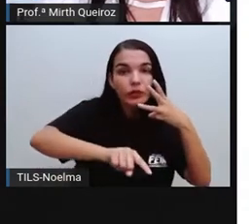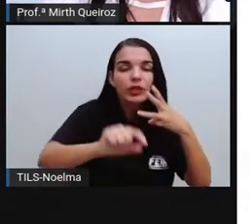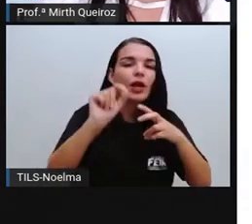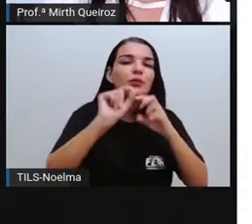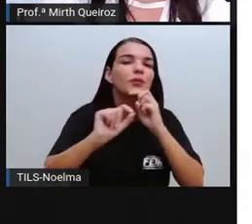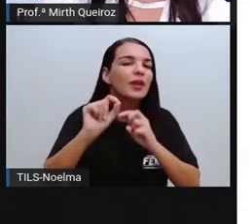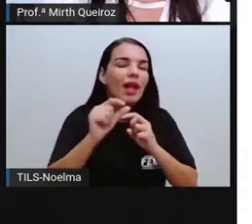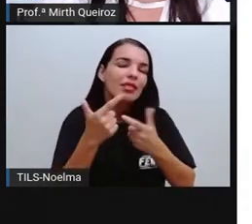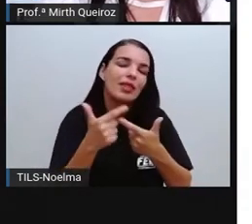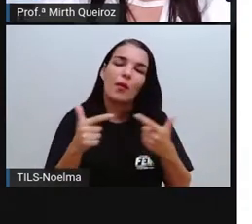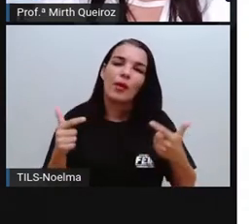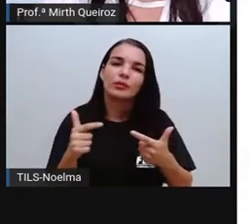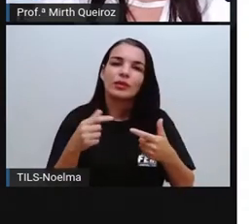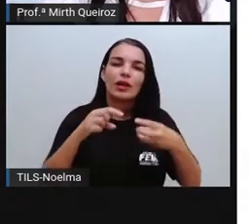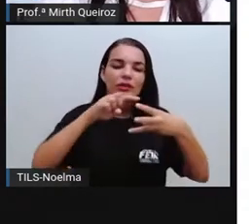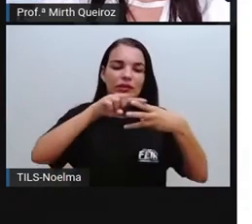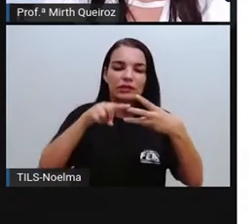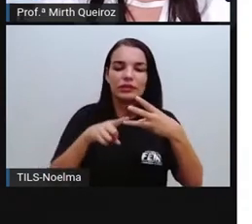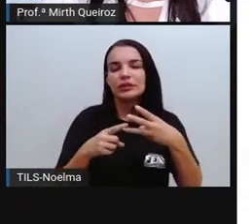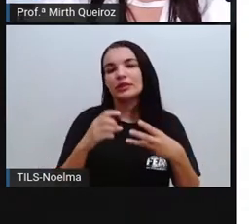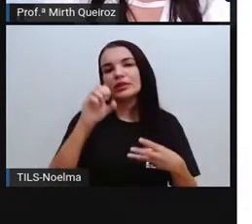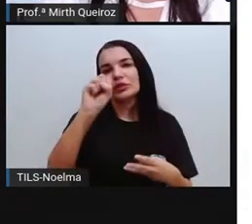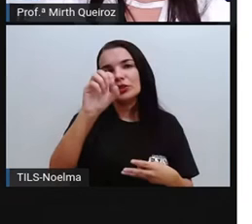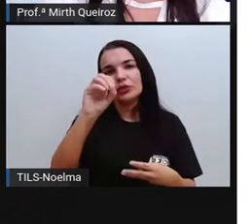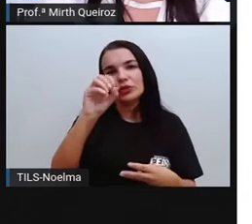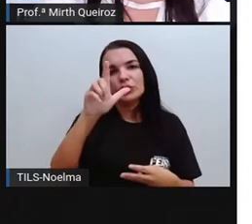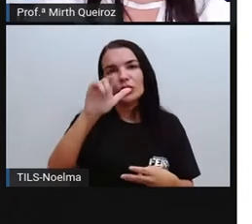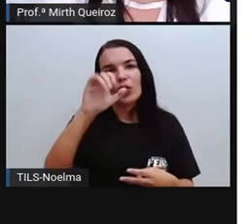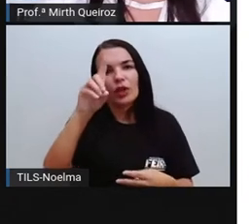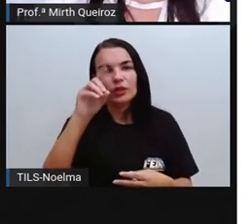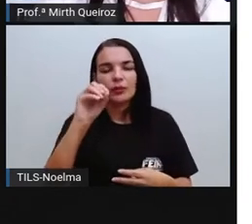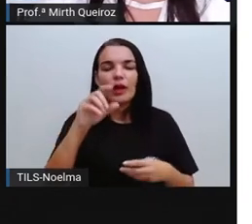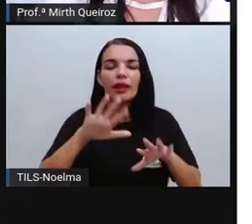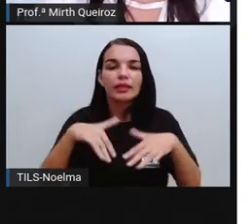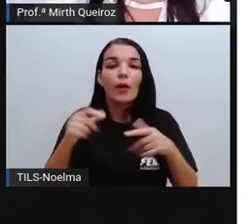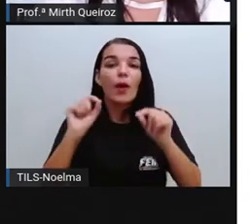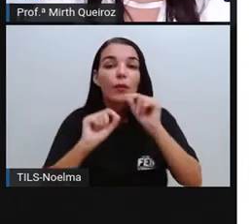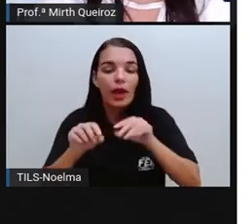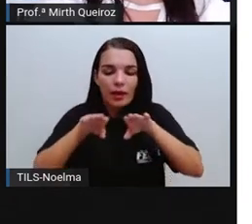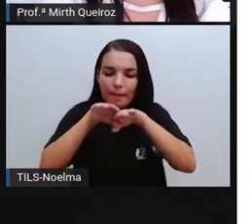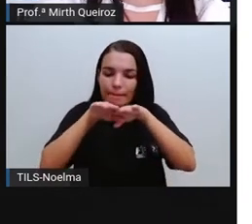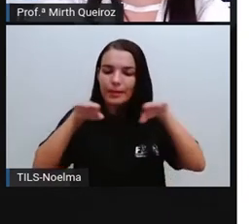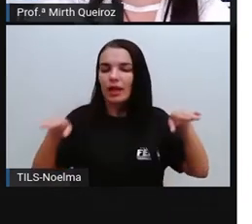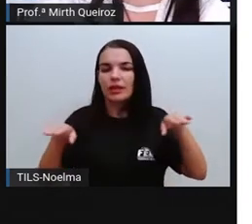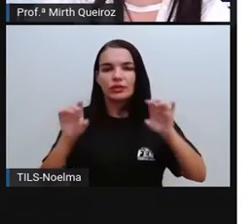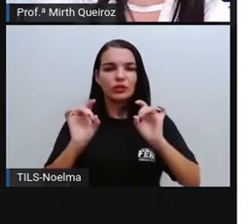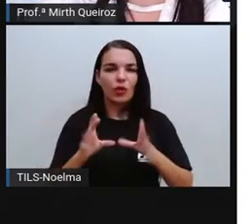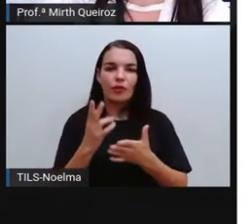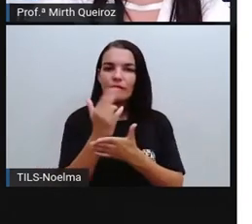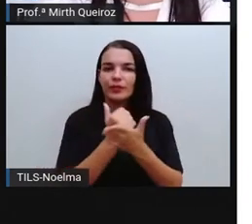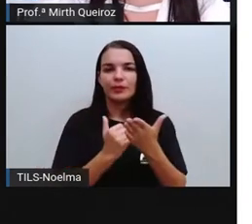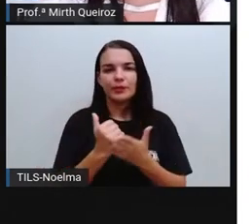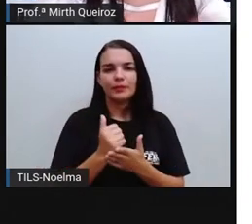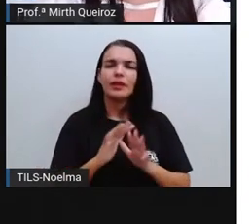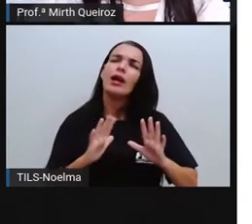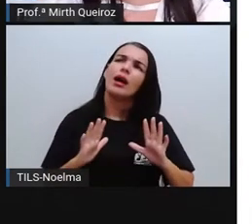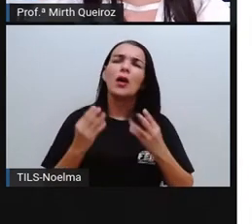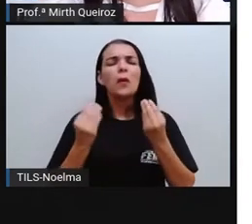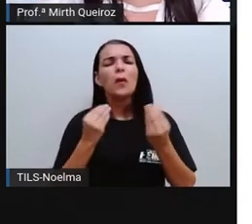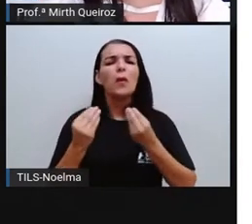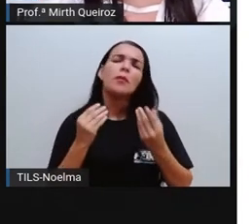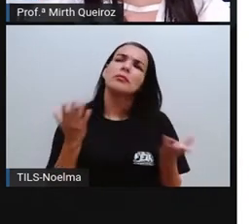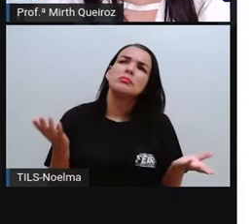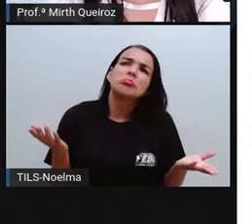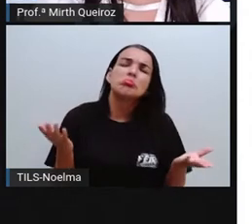não é um sólido geométrico. É uma figura plana geométrica, certo? Mas como